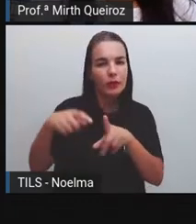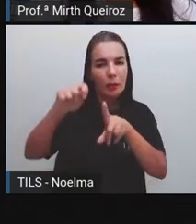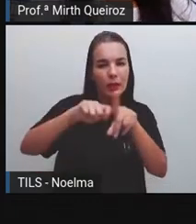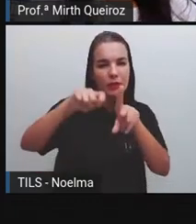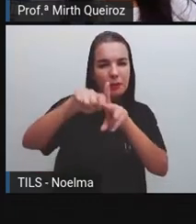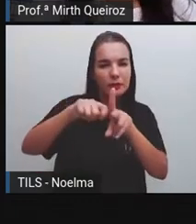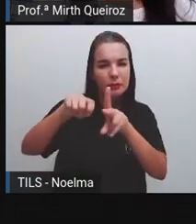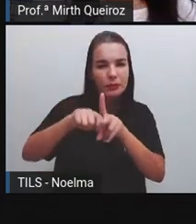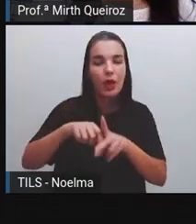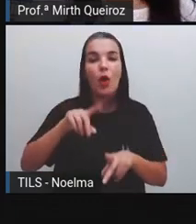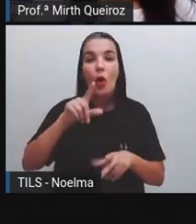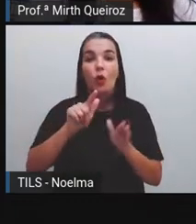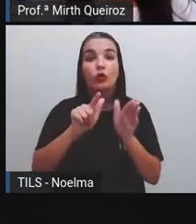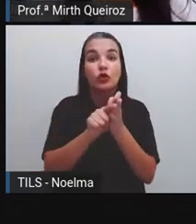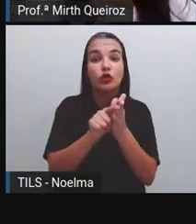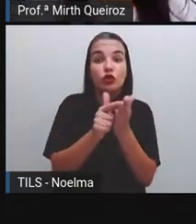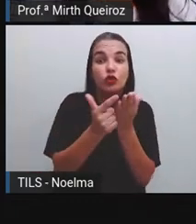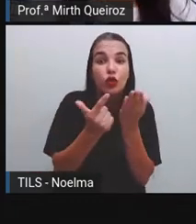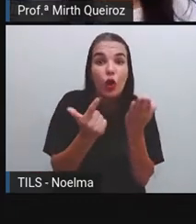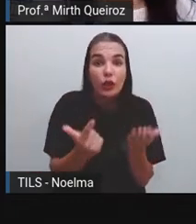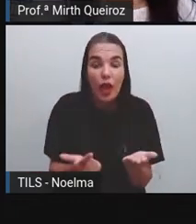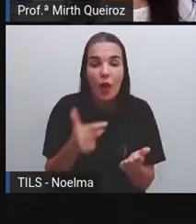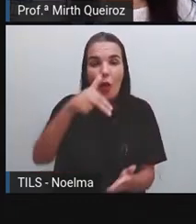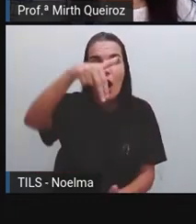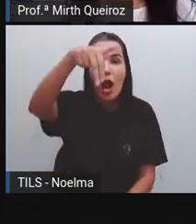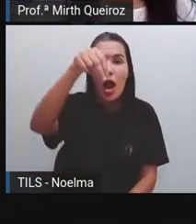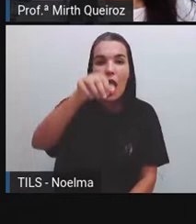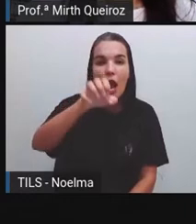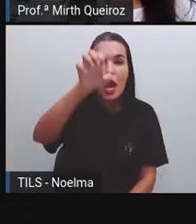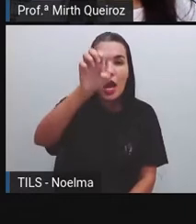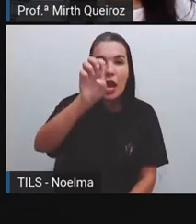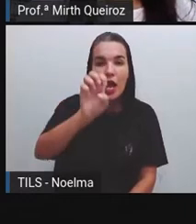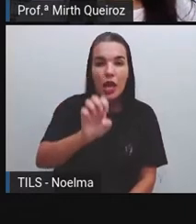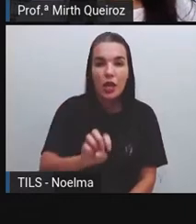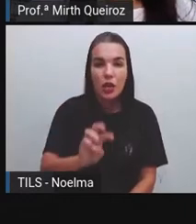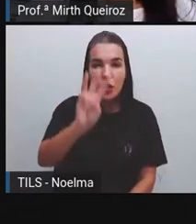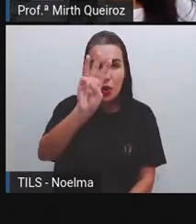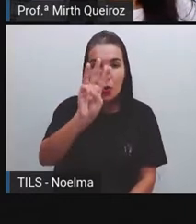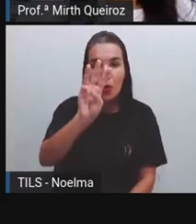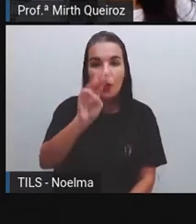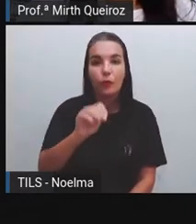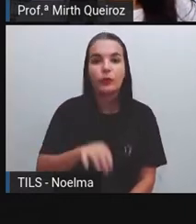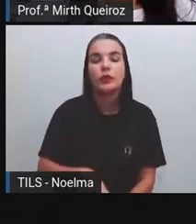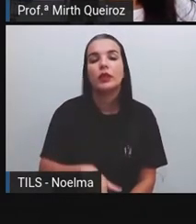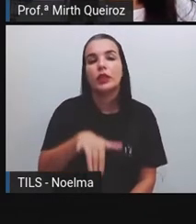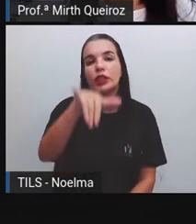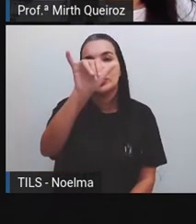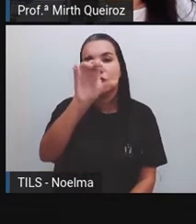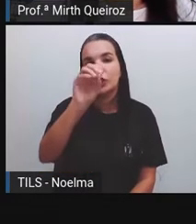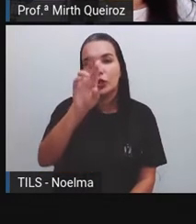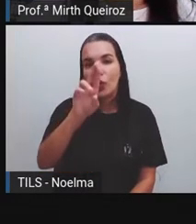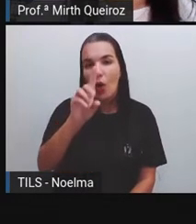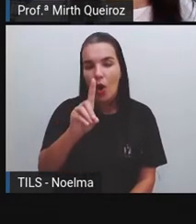York World, né? Começou a publicá-lo oficialmente.